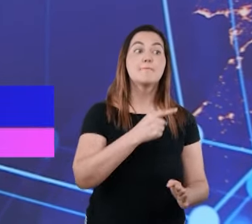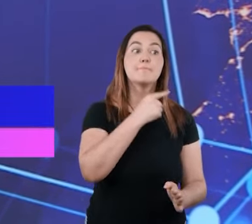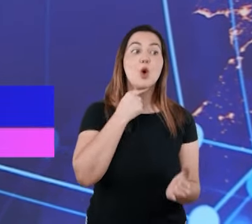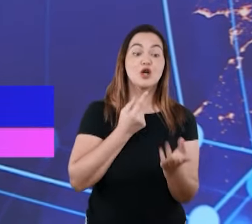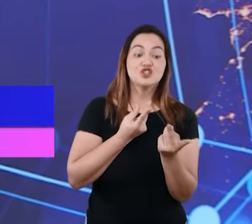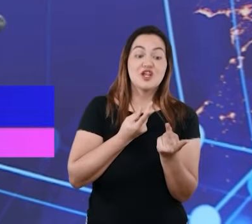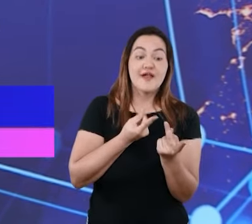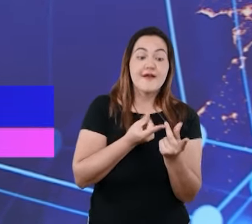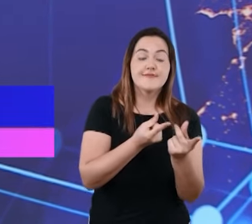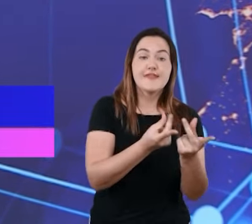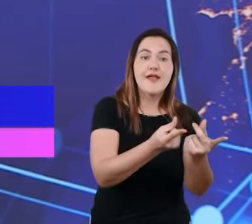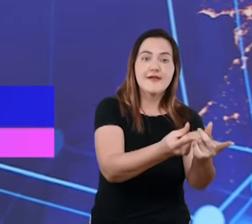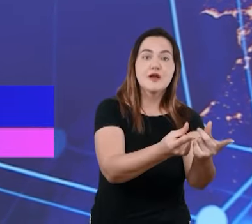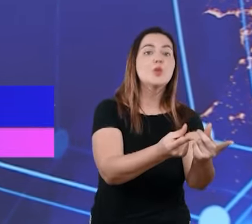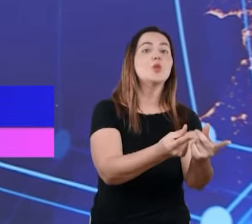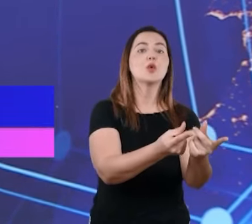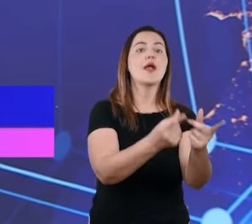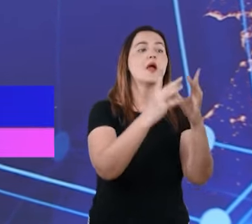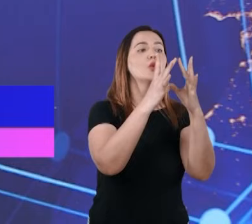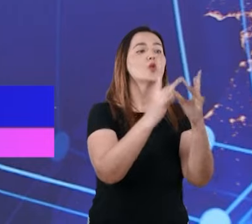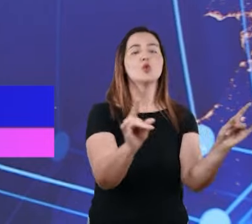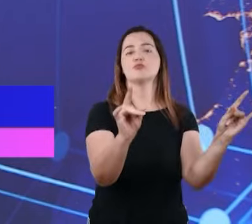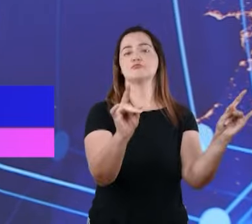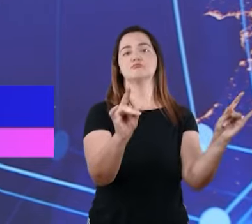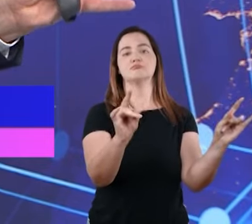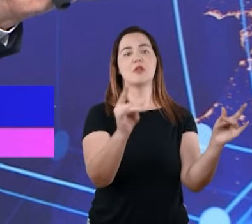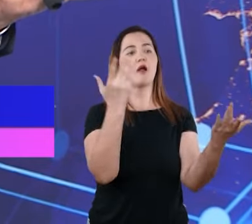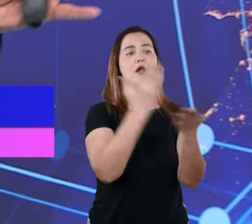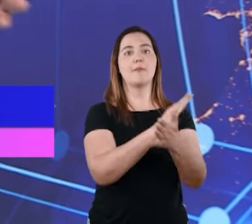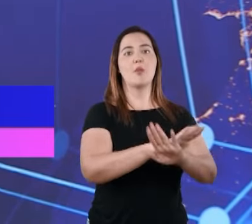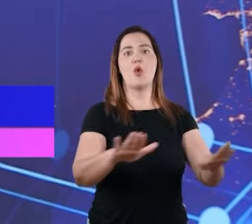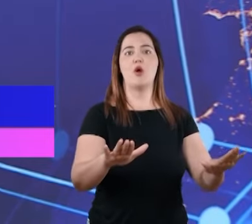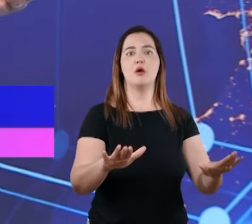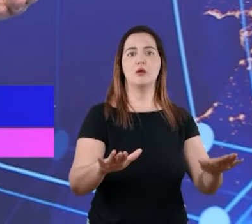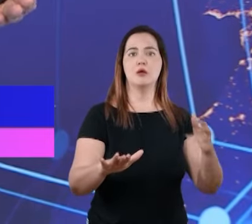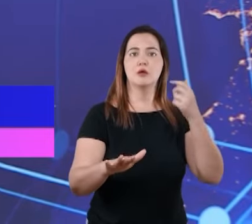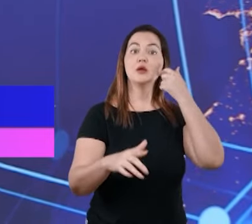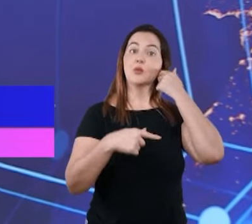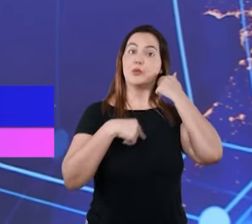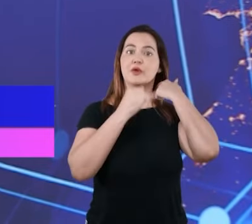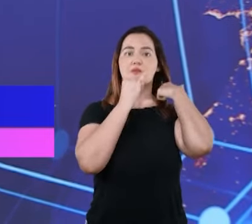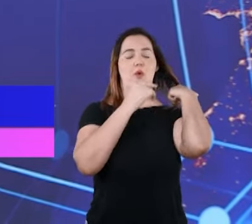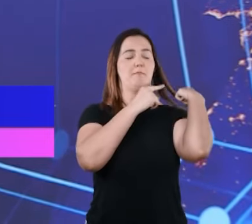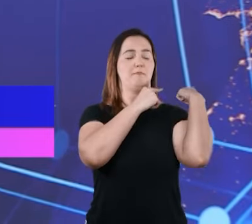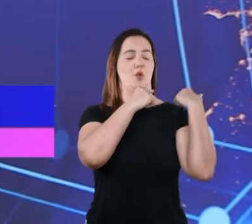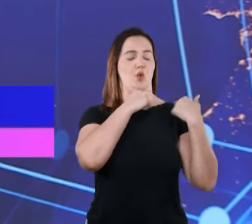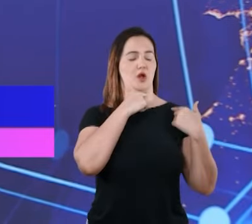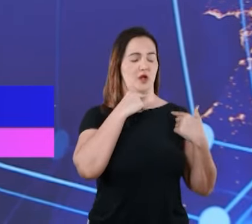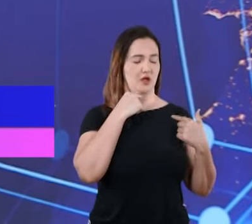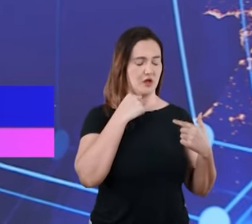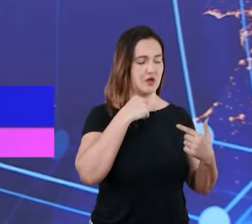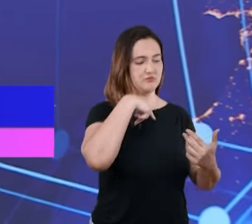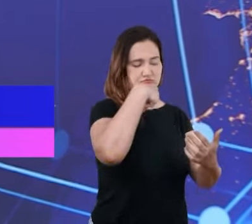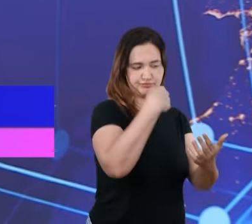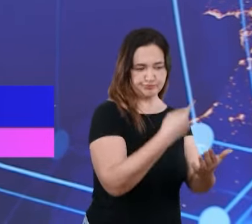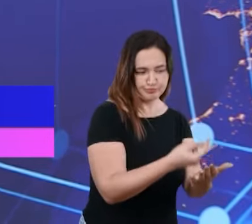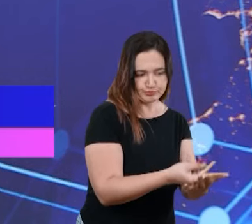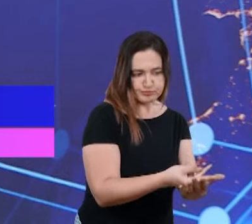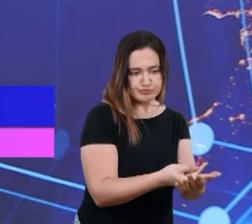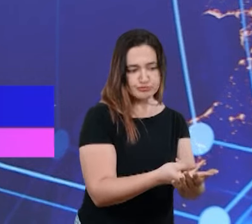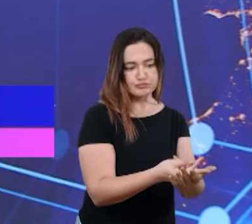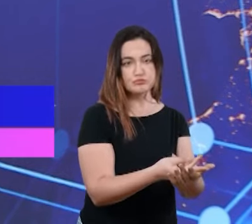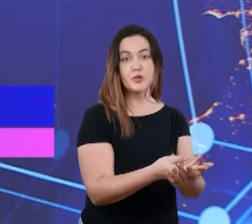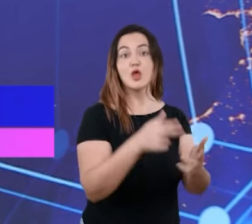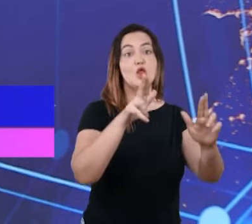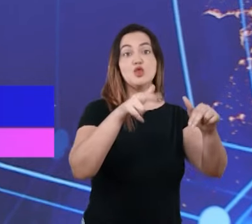então o pecado, ele me leva à completa extinção. Então, após a minha morte, como ser pecador,